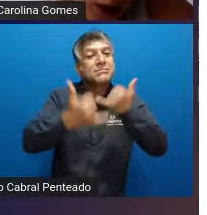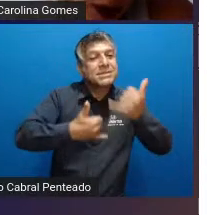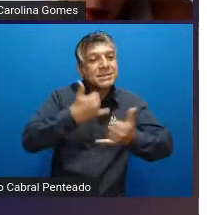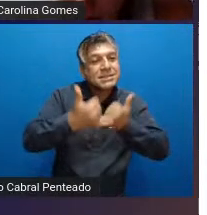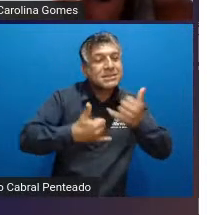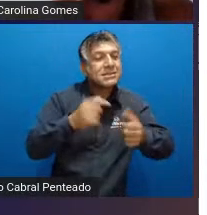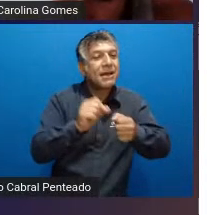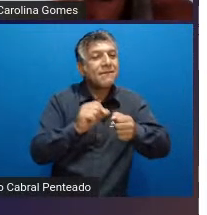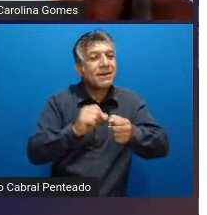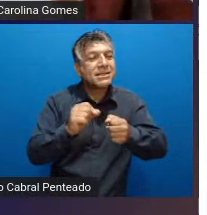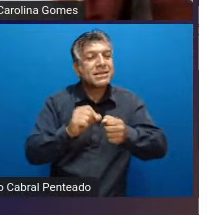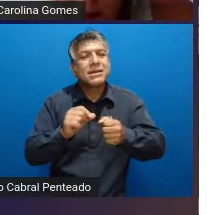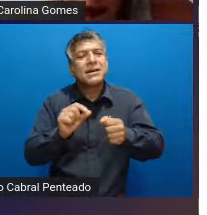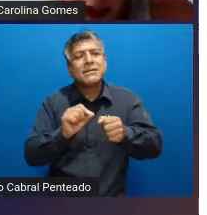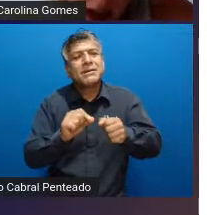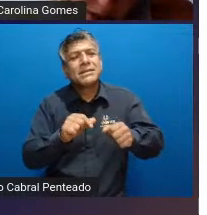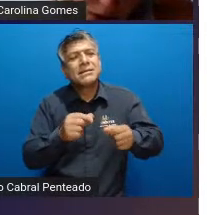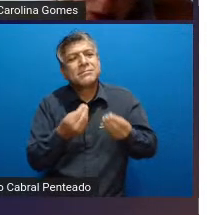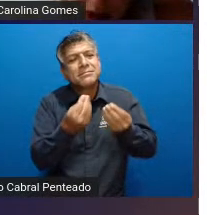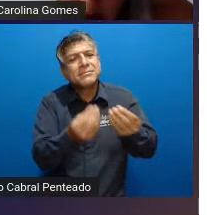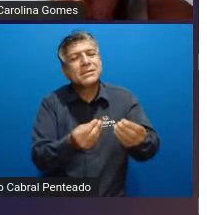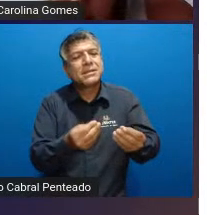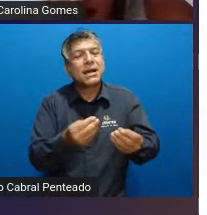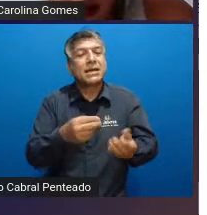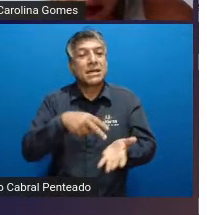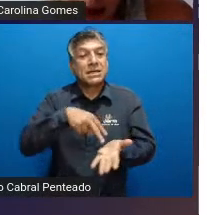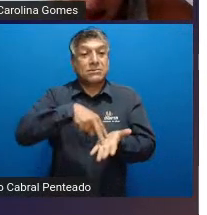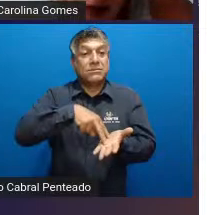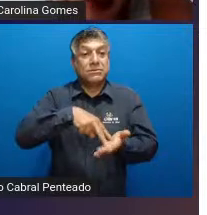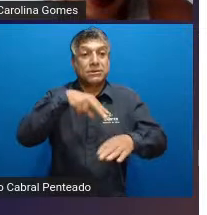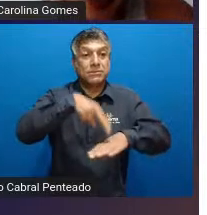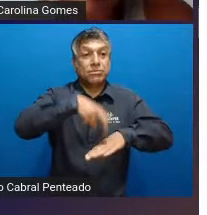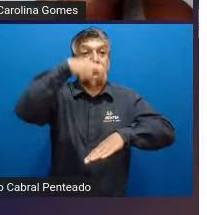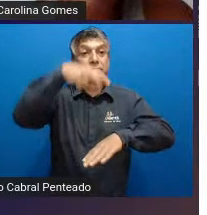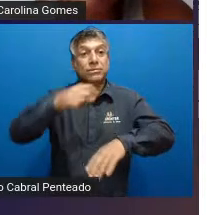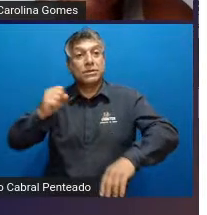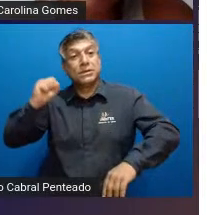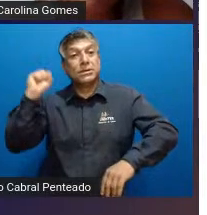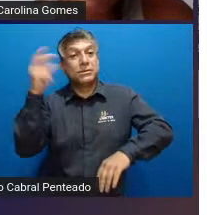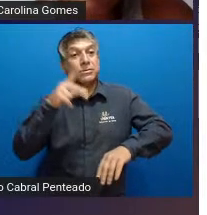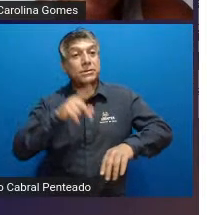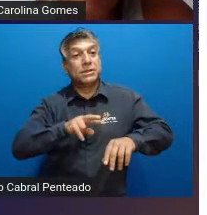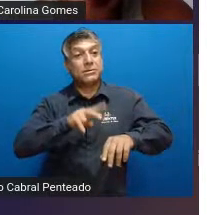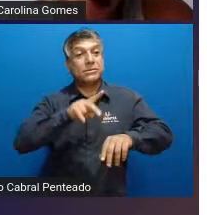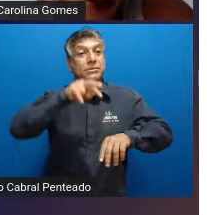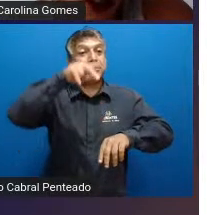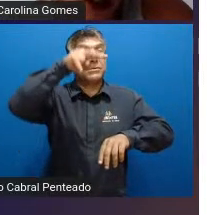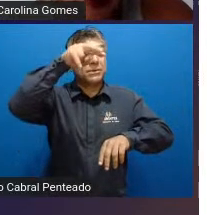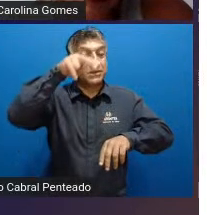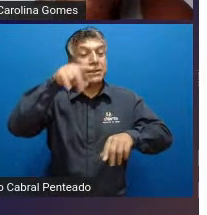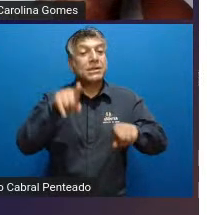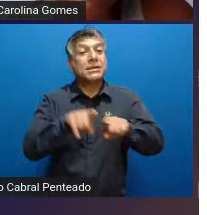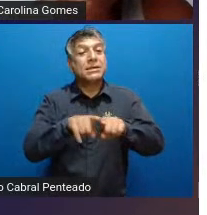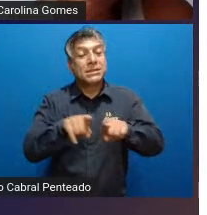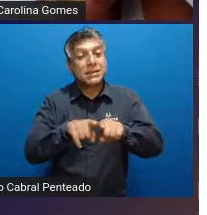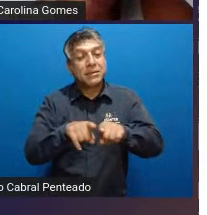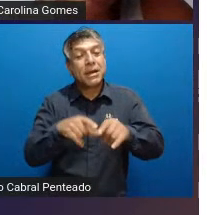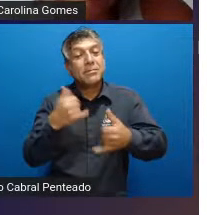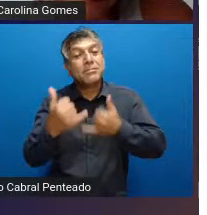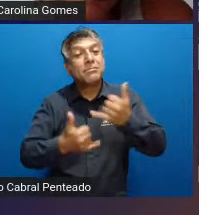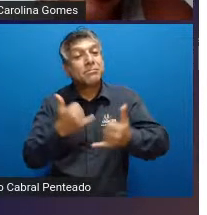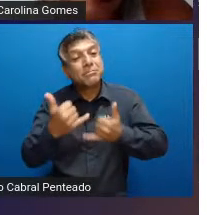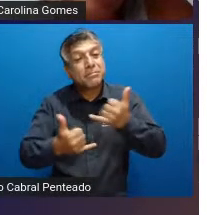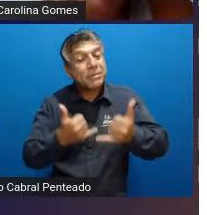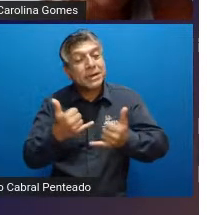eles trabalharam também o básico o equilíbrio os saltos os arremessos a escalada e até as brincadeiras com o counting que é